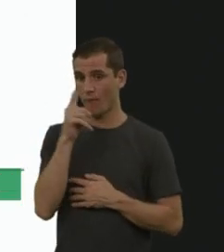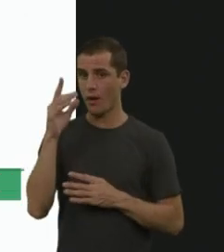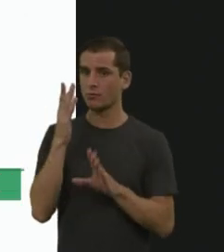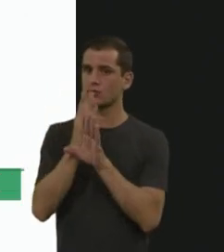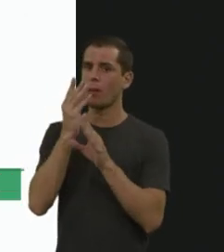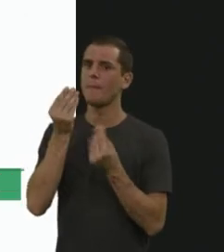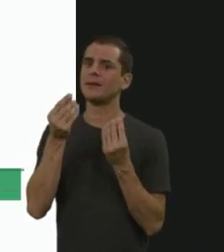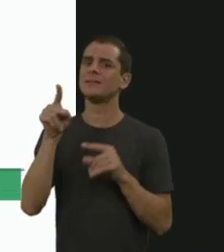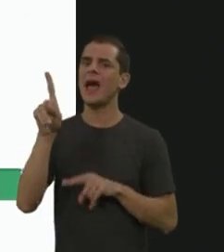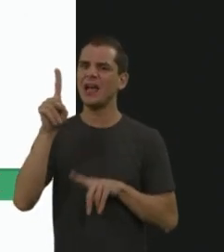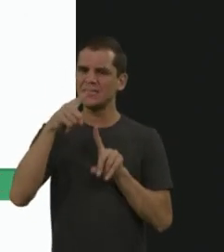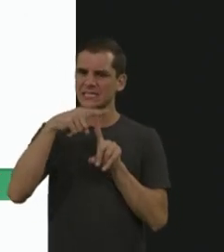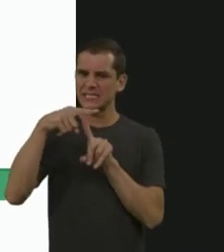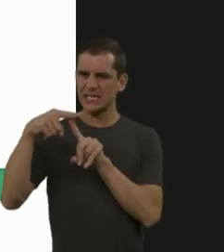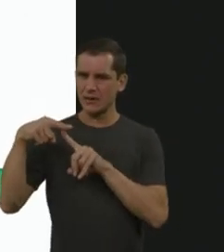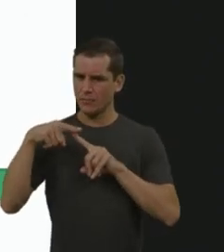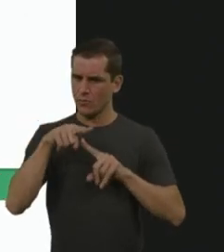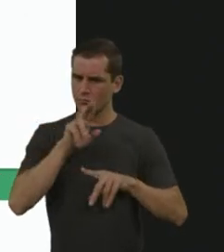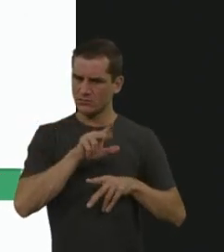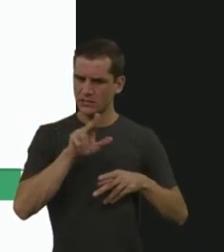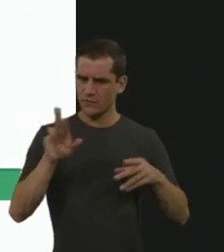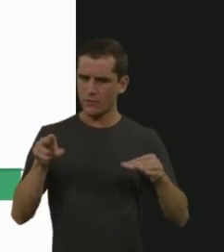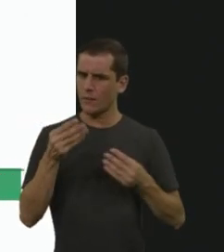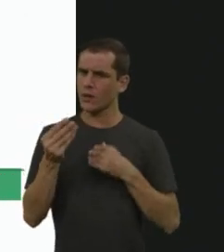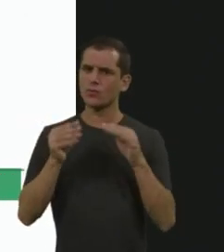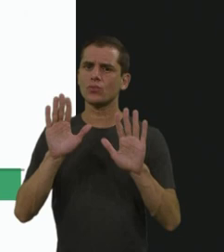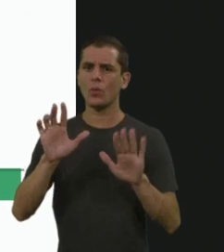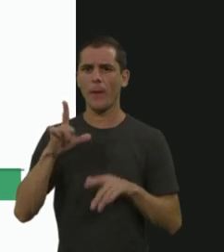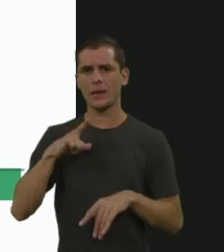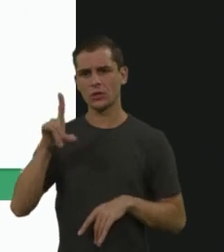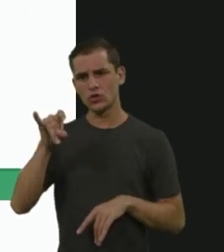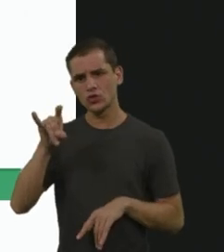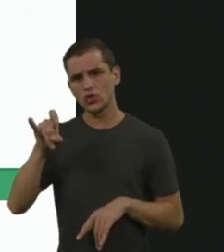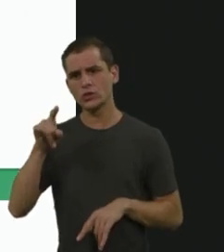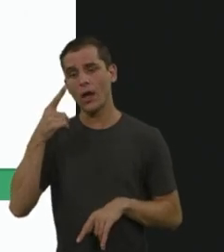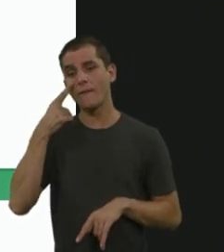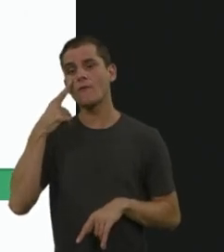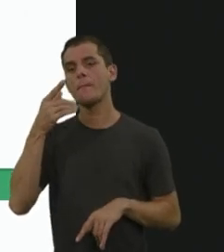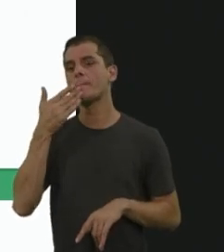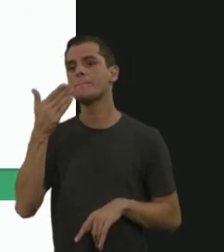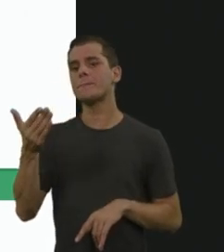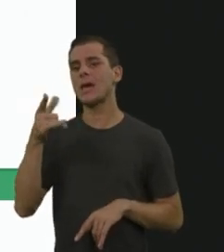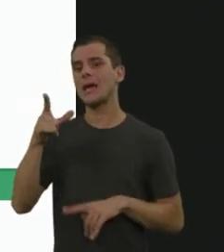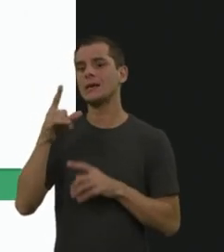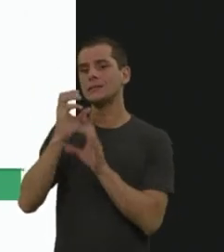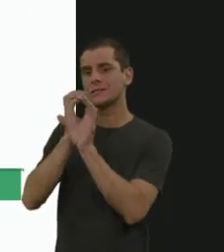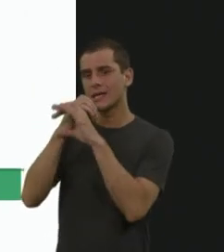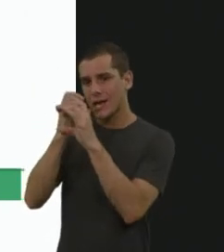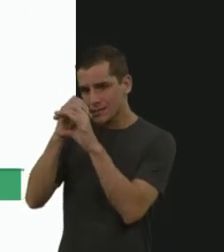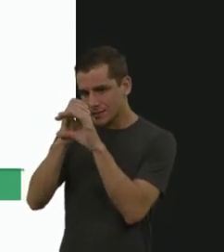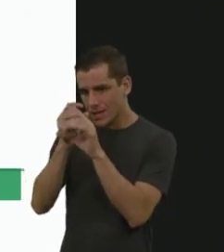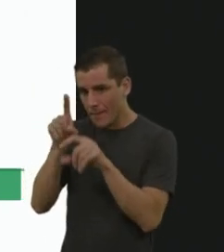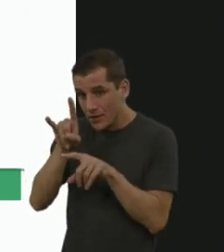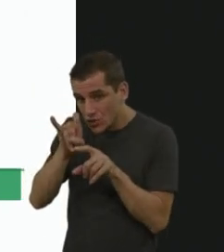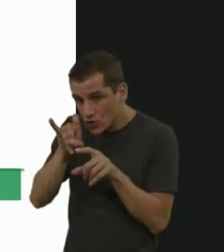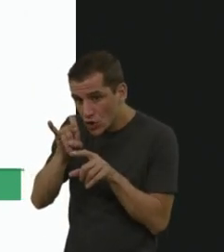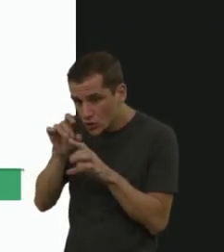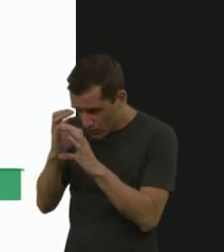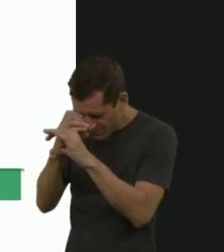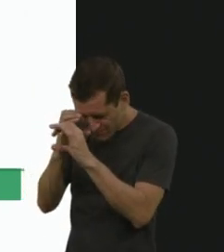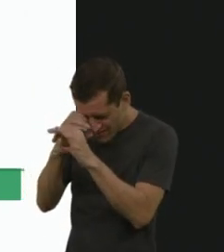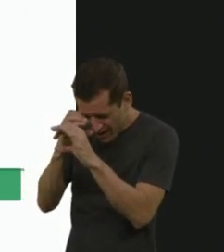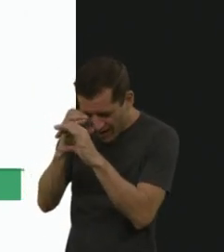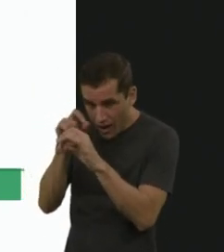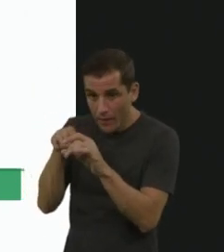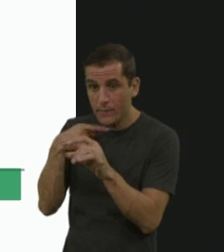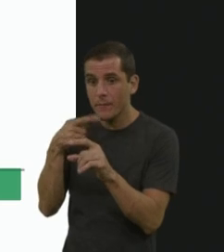o a gente faz? A gente pede a urina pra ver qual gags está acumulado, tá? Que aqui é dermatã, eparã, queratã. E a gente já